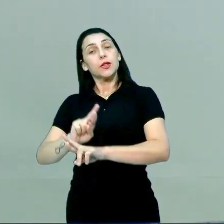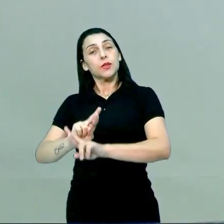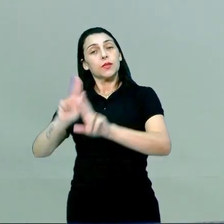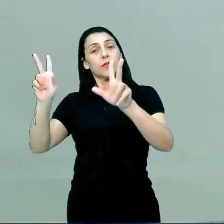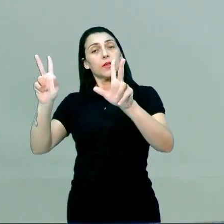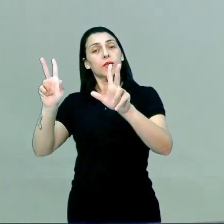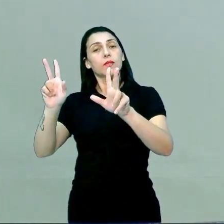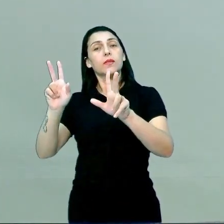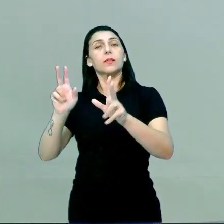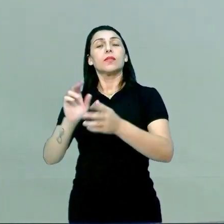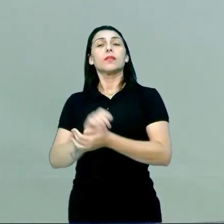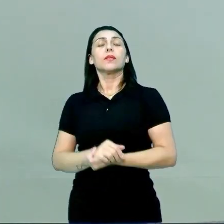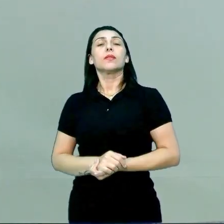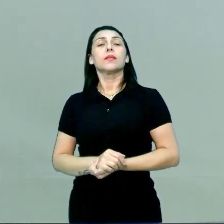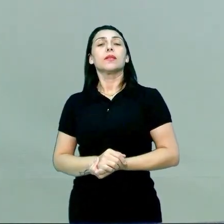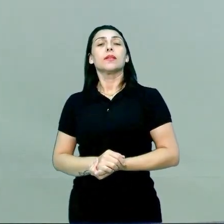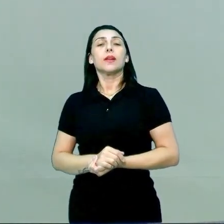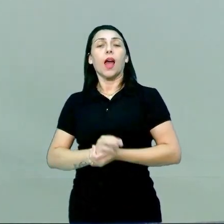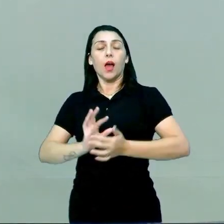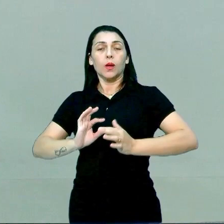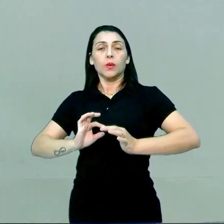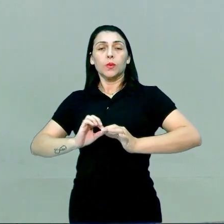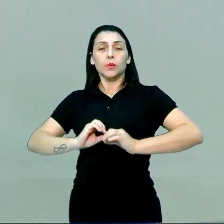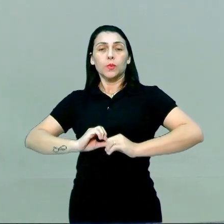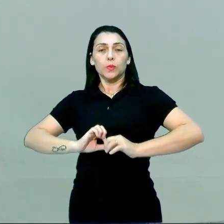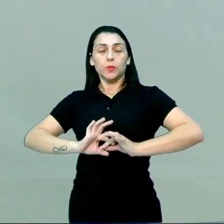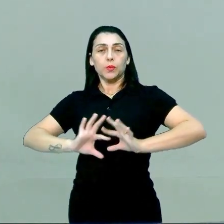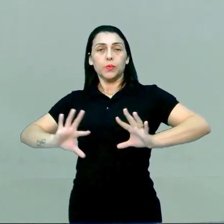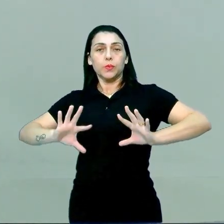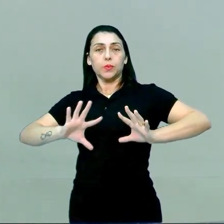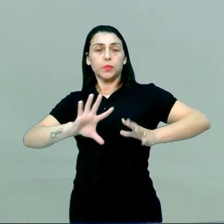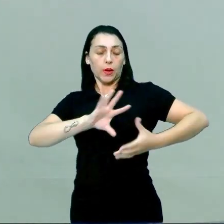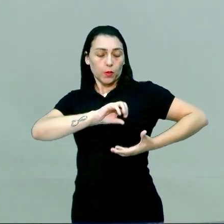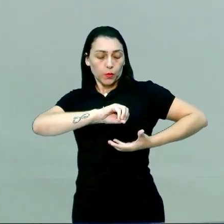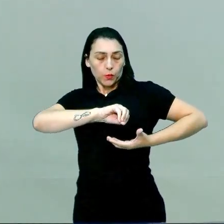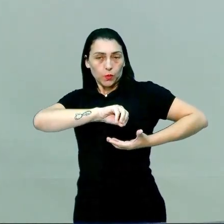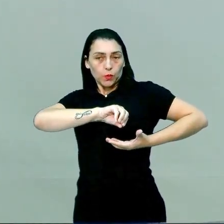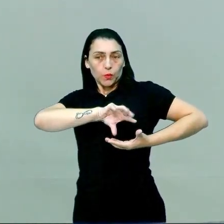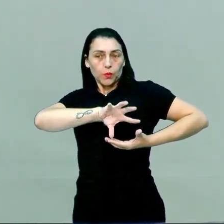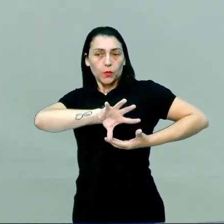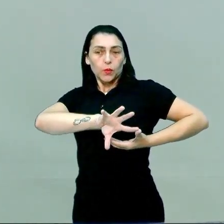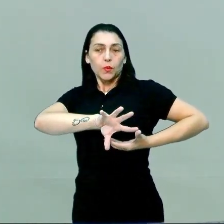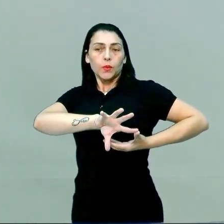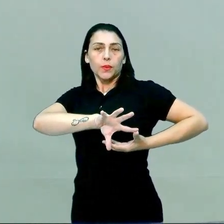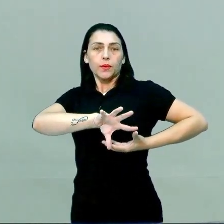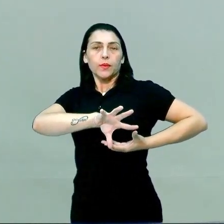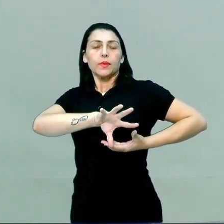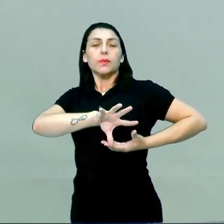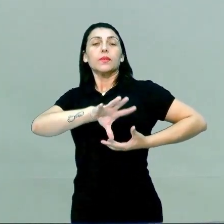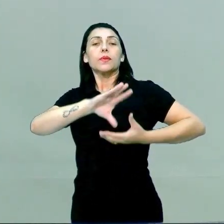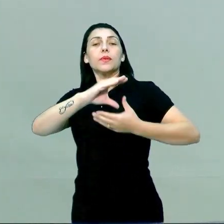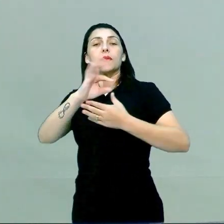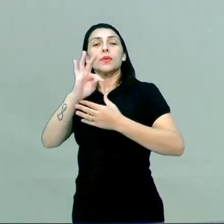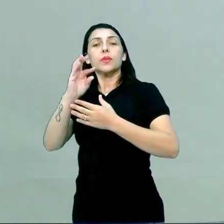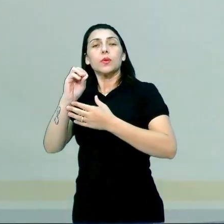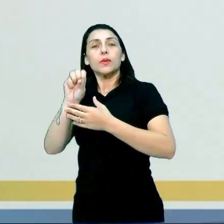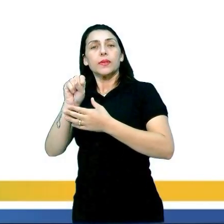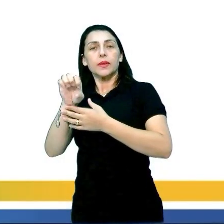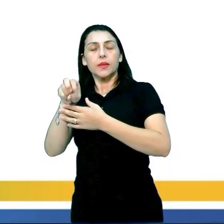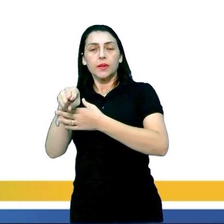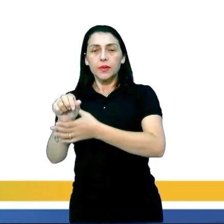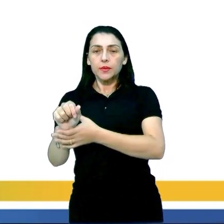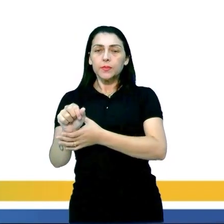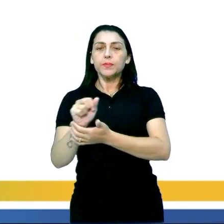Ela vai agir de uma forma de liberar o leite materno para o bebê. Então, a ocitocina, o hormônio ocitocina faz isso, tá?